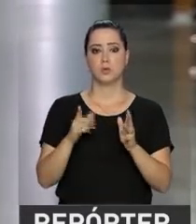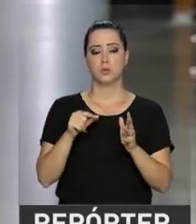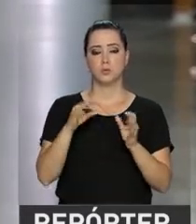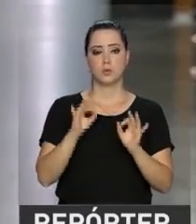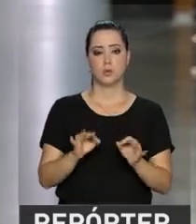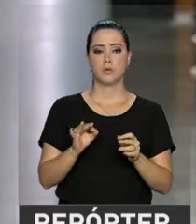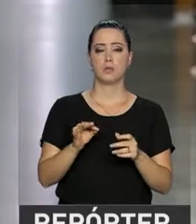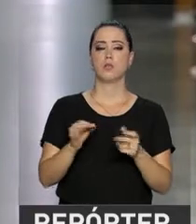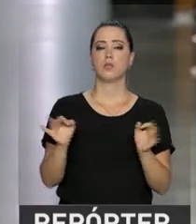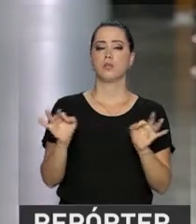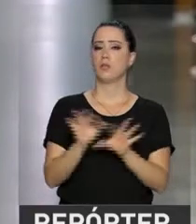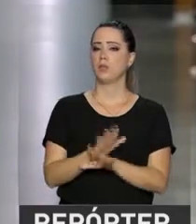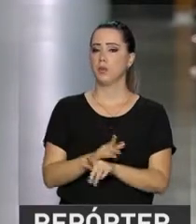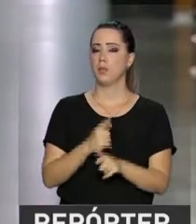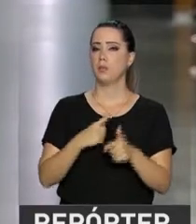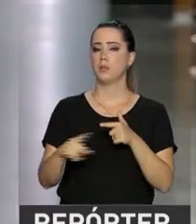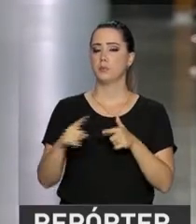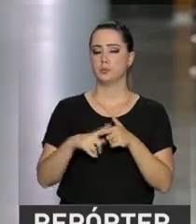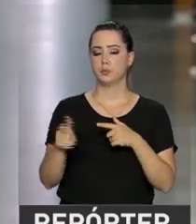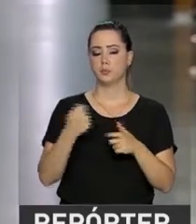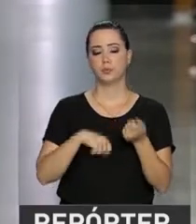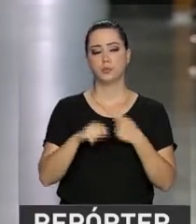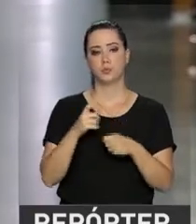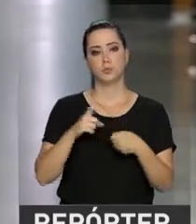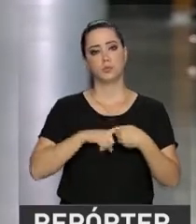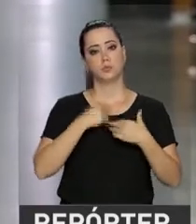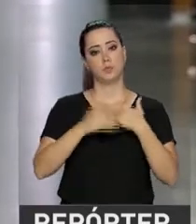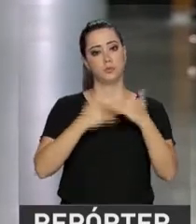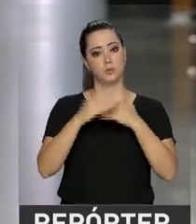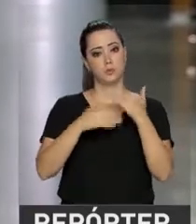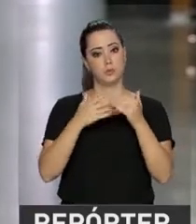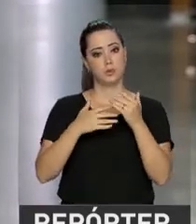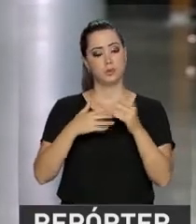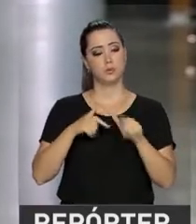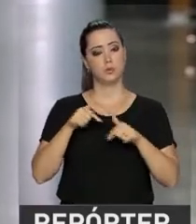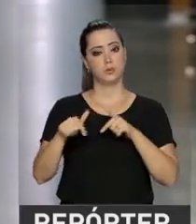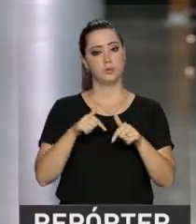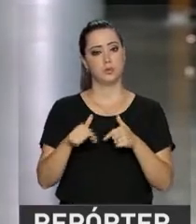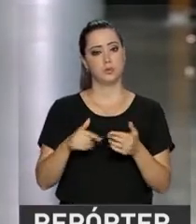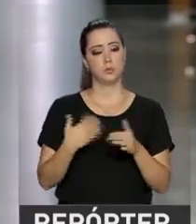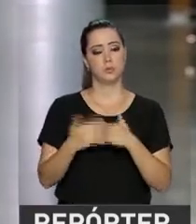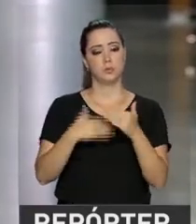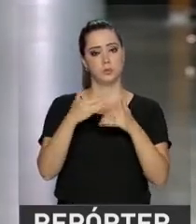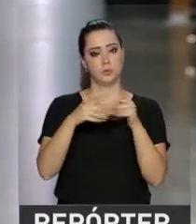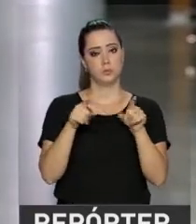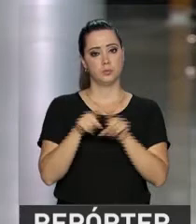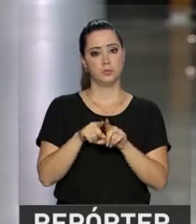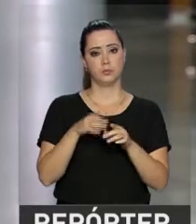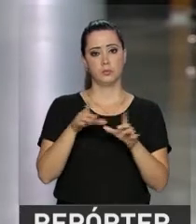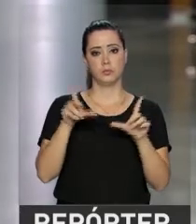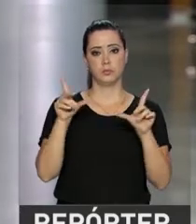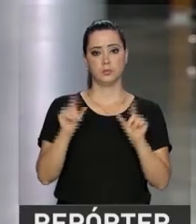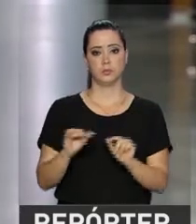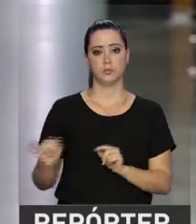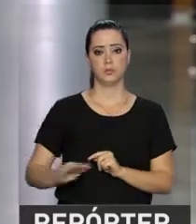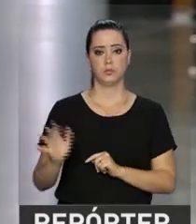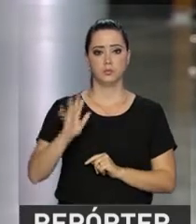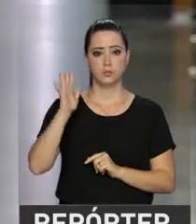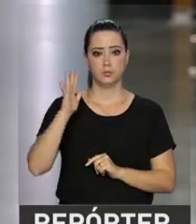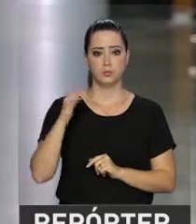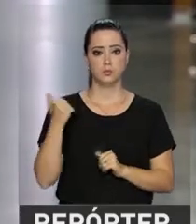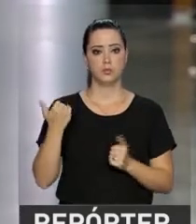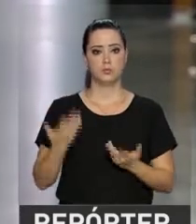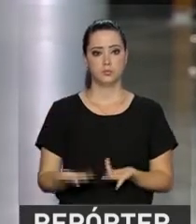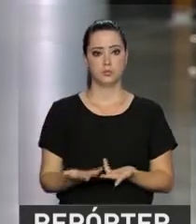da recessão, a retomada da geração de empregos, a retomada do crescimento econômico e também a queda da inflação.